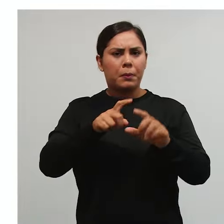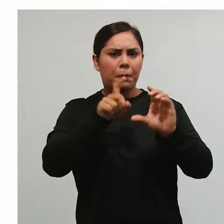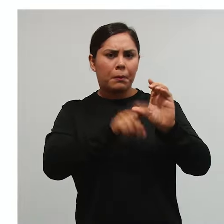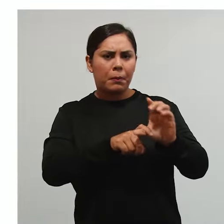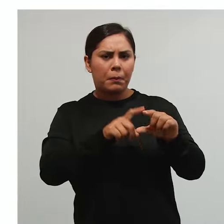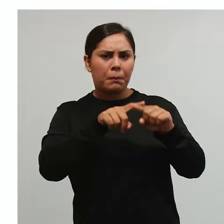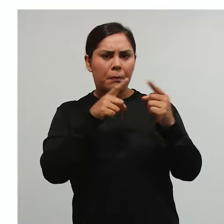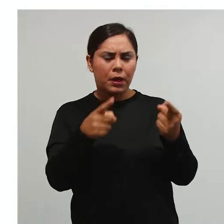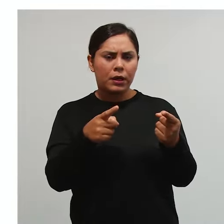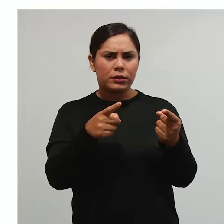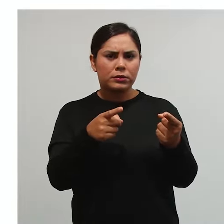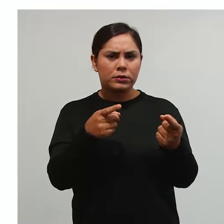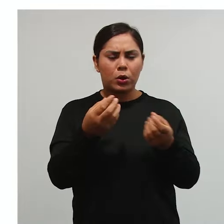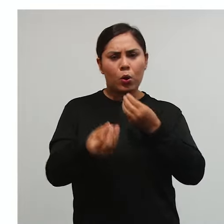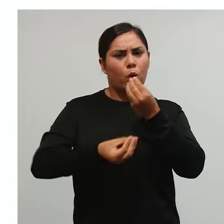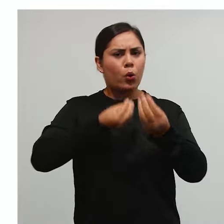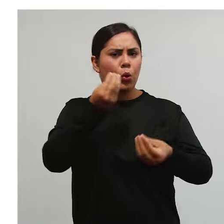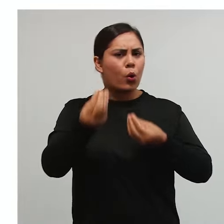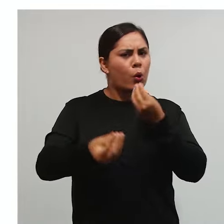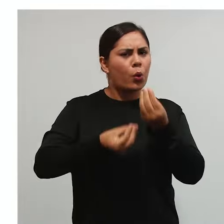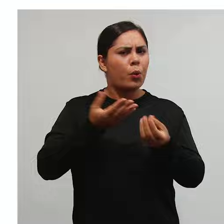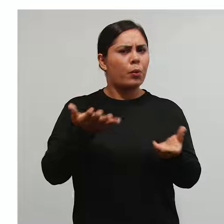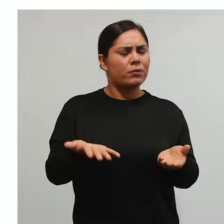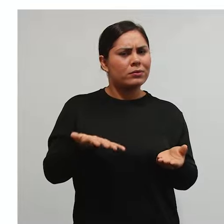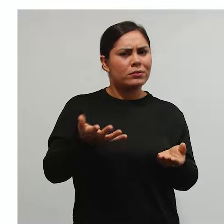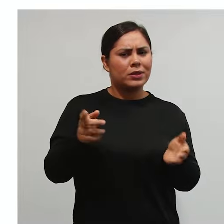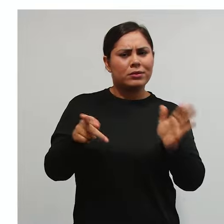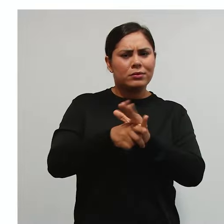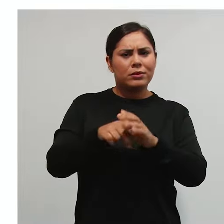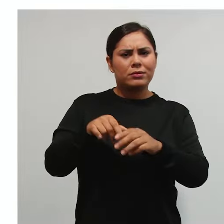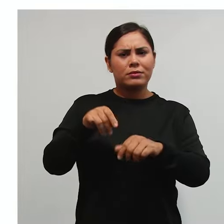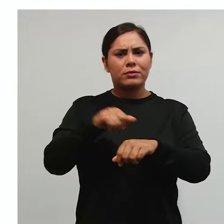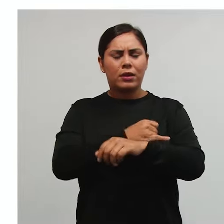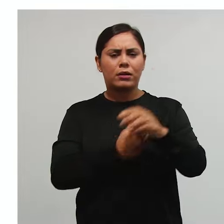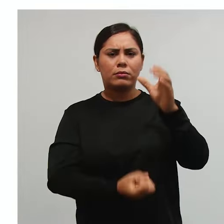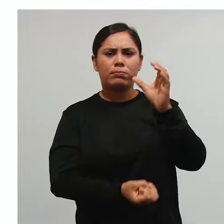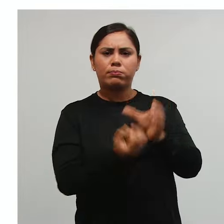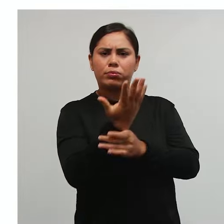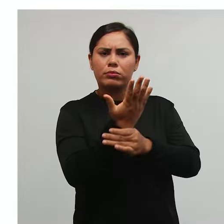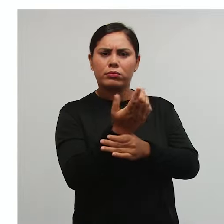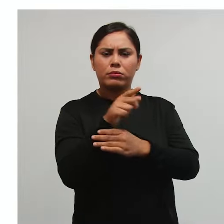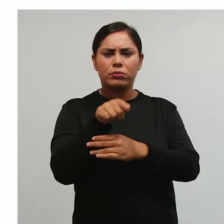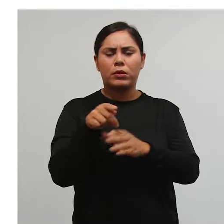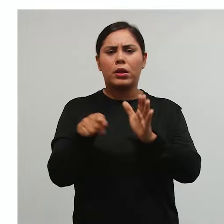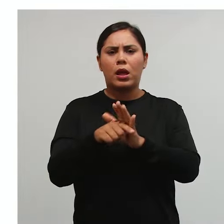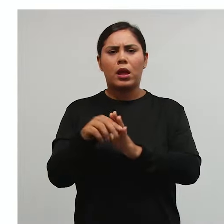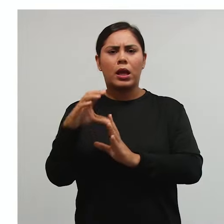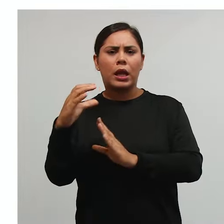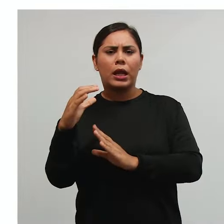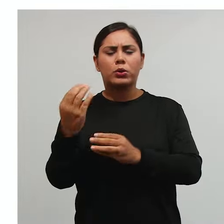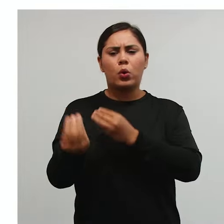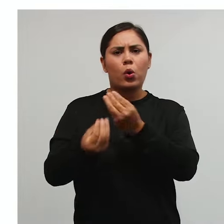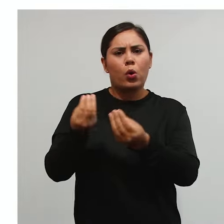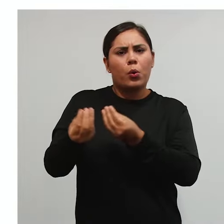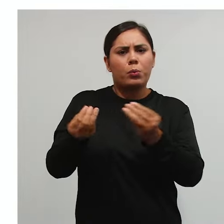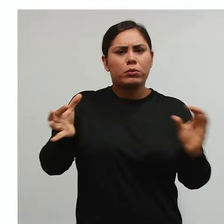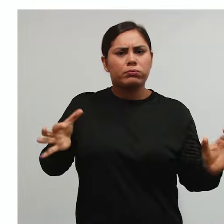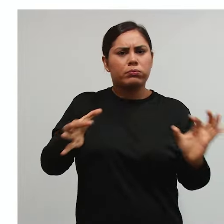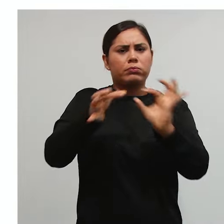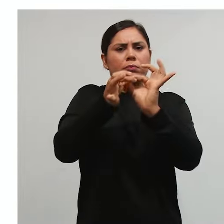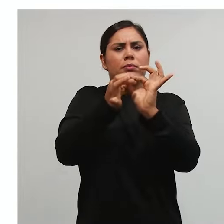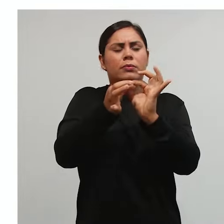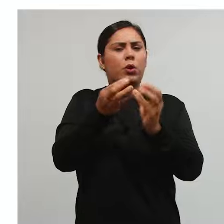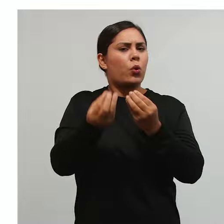Mas como que é o lançamento e o crédito tributário? Como que ele é